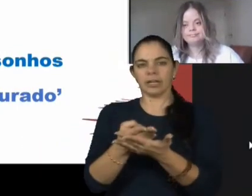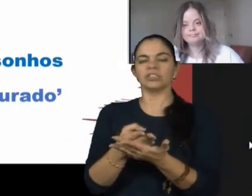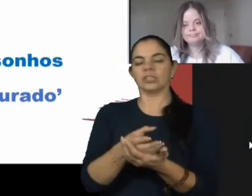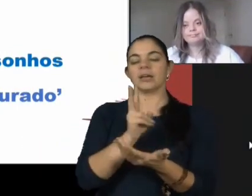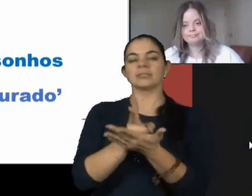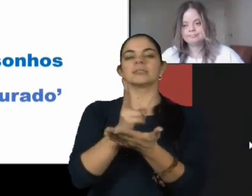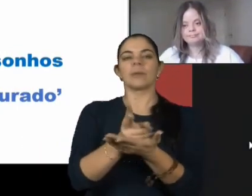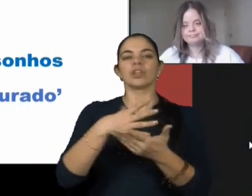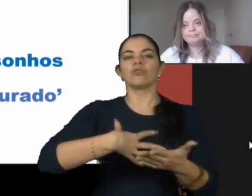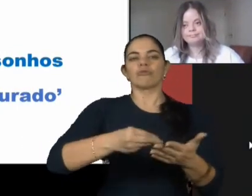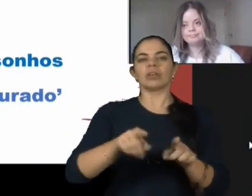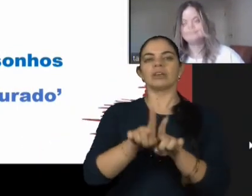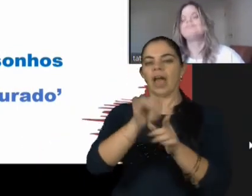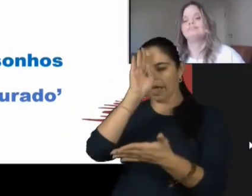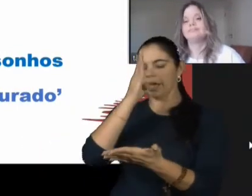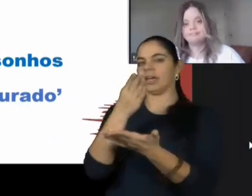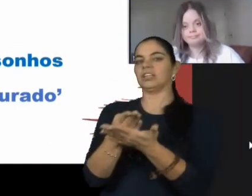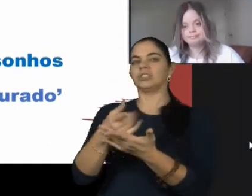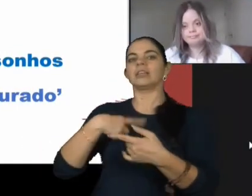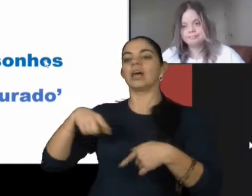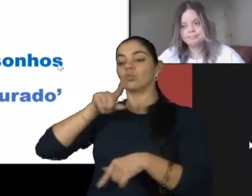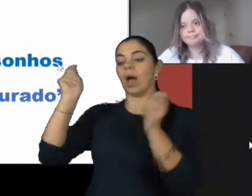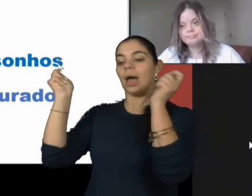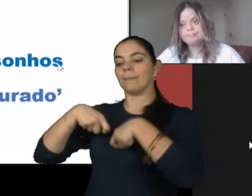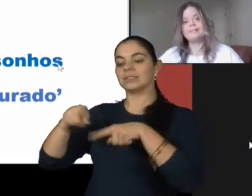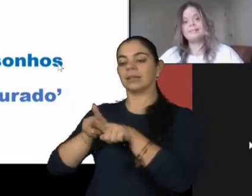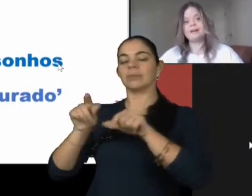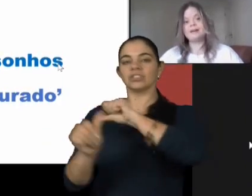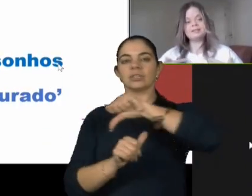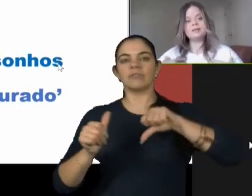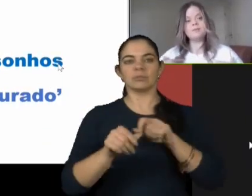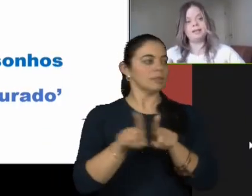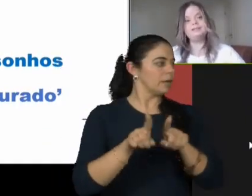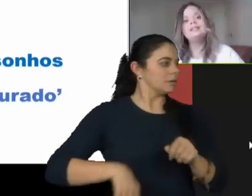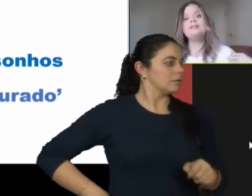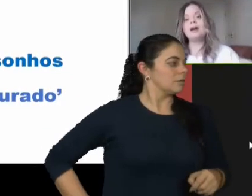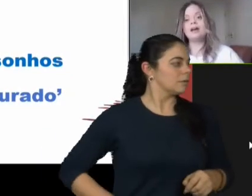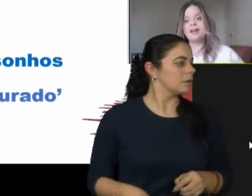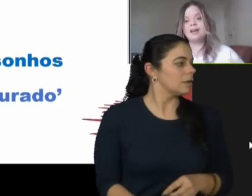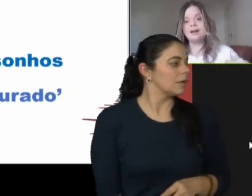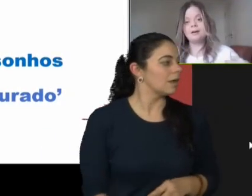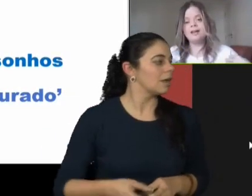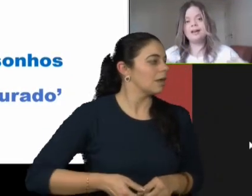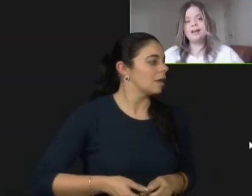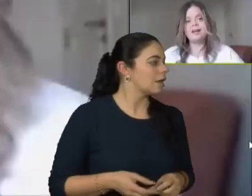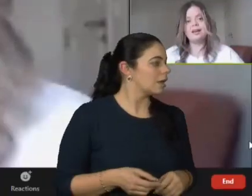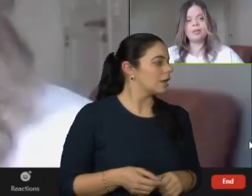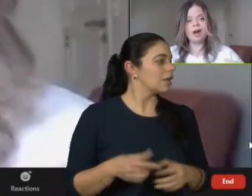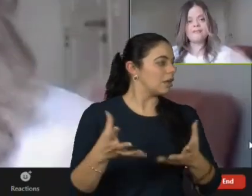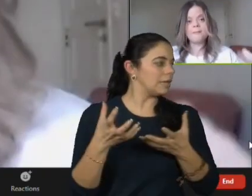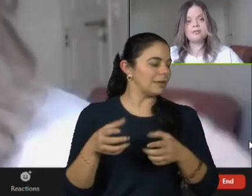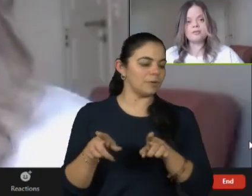acreditar no filho e acreditar na sua capacidade de se transformar. Na minha também. minha... Eu quero